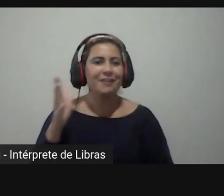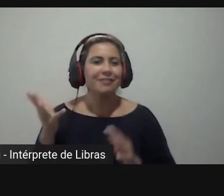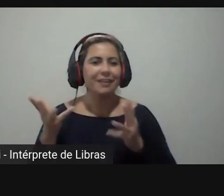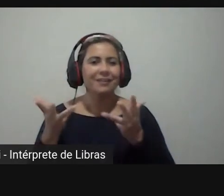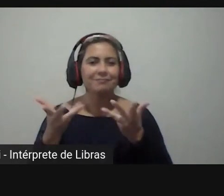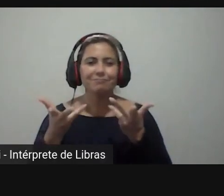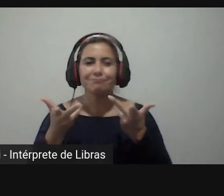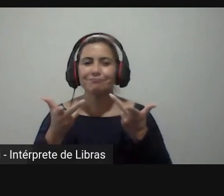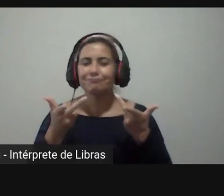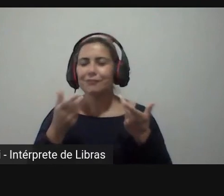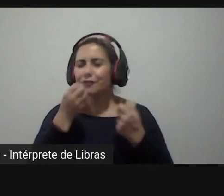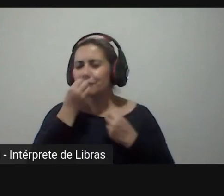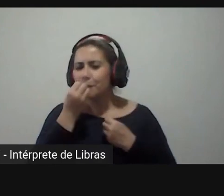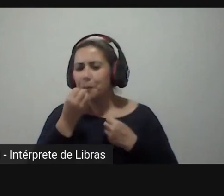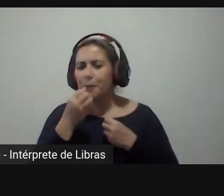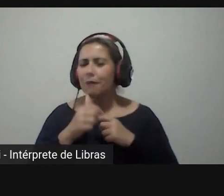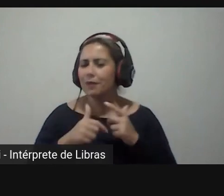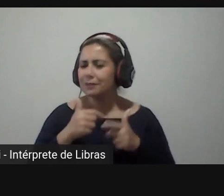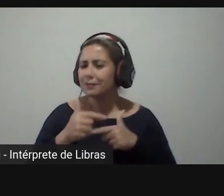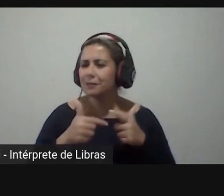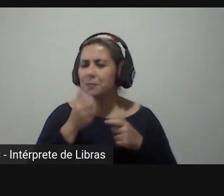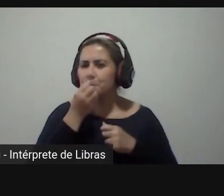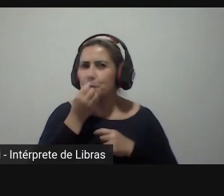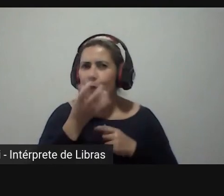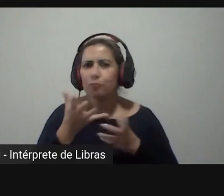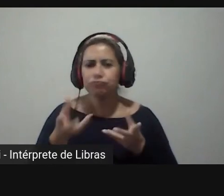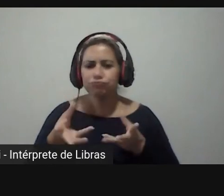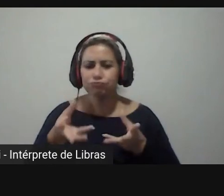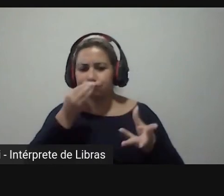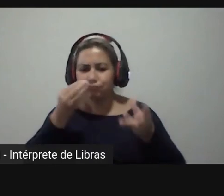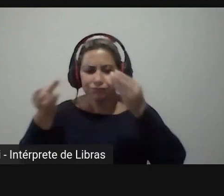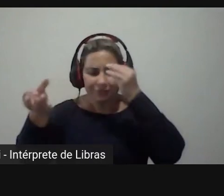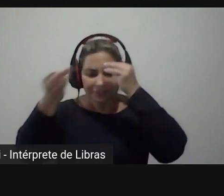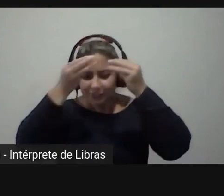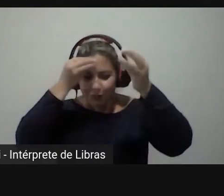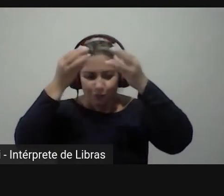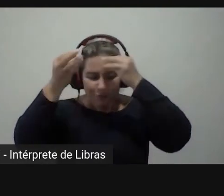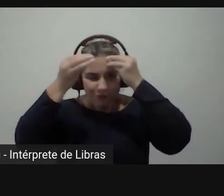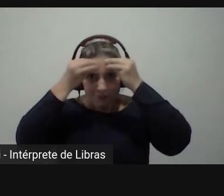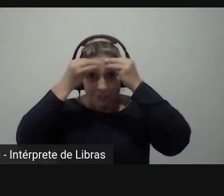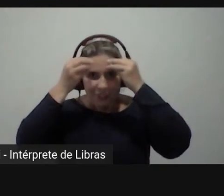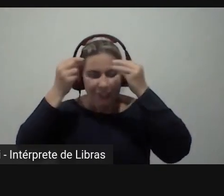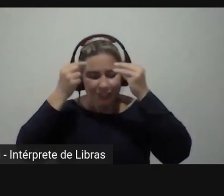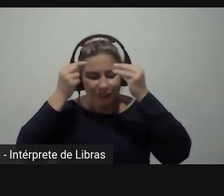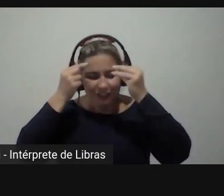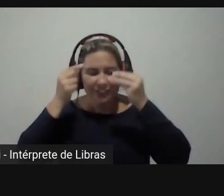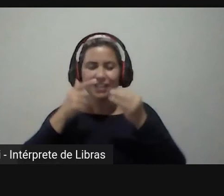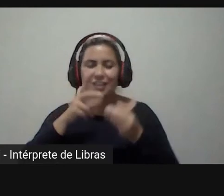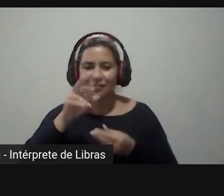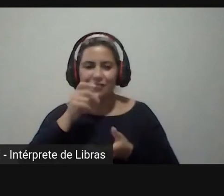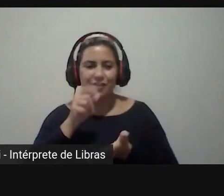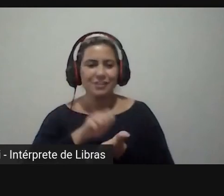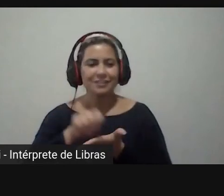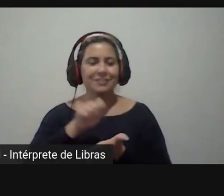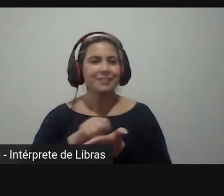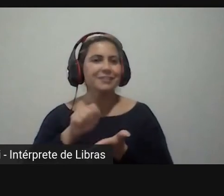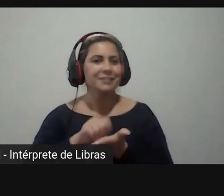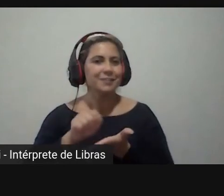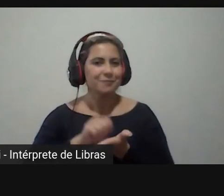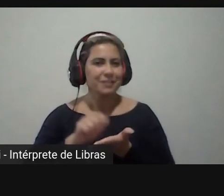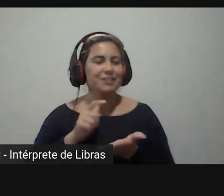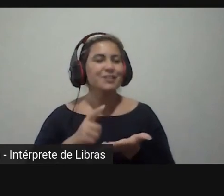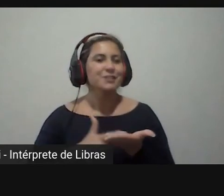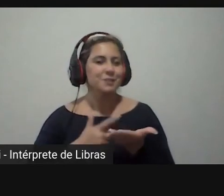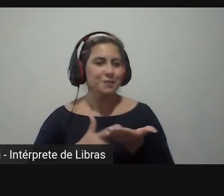profícua eu colhi inclusive algumas observações que certamente vão reverberar no meu próximo livro sobre os produtos serviços de